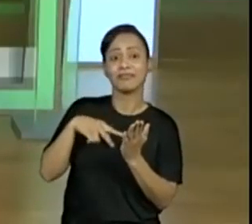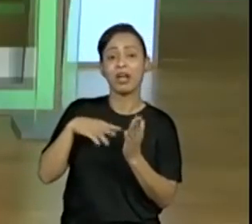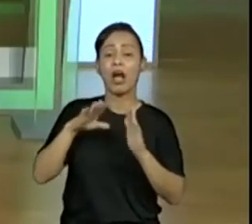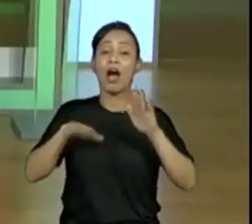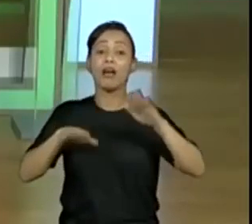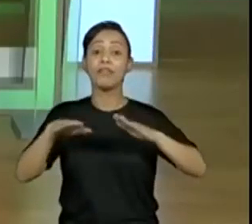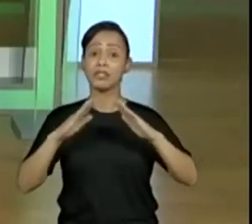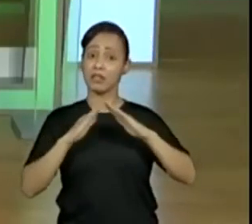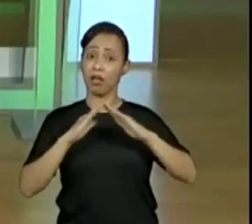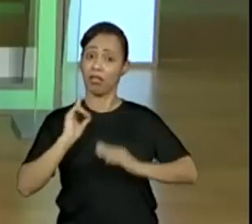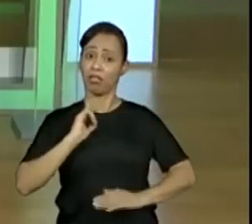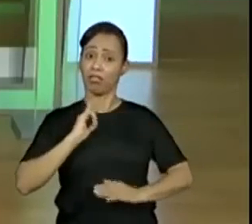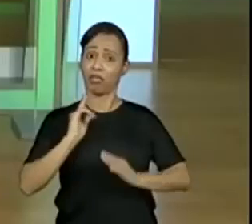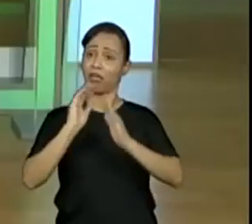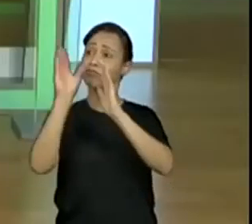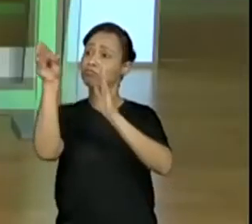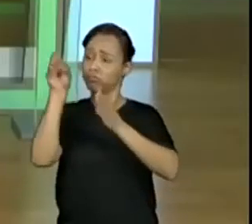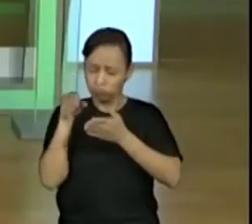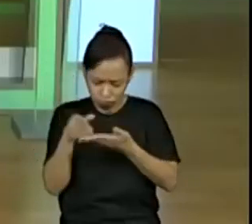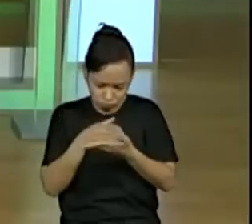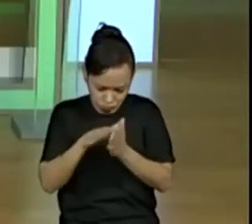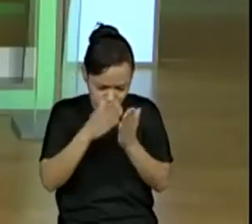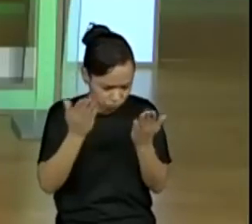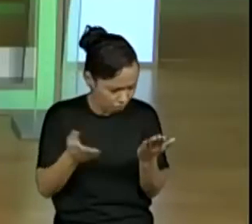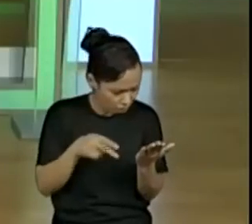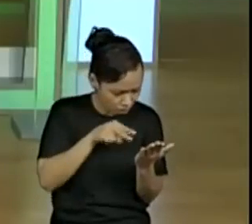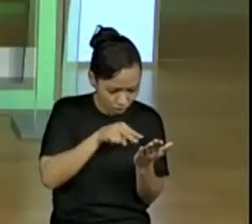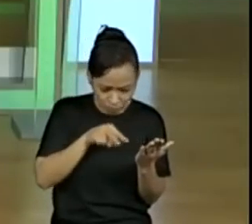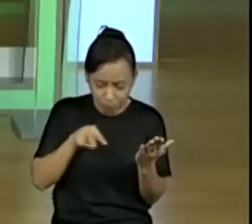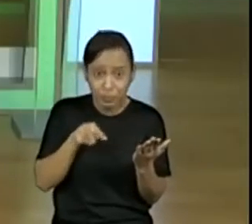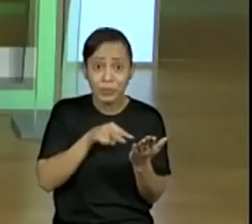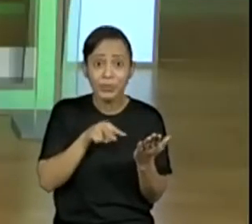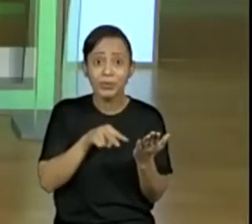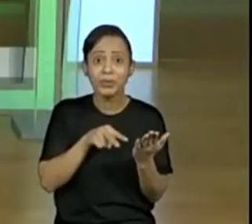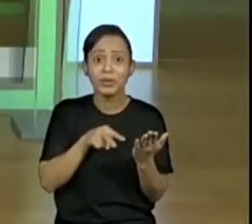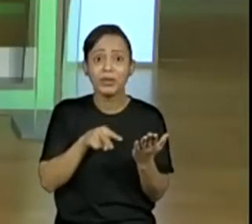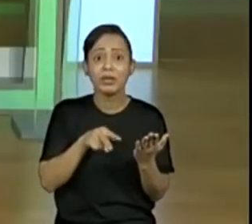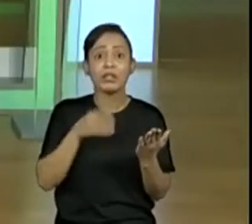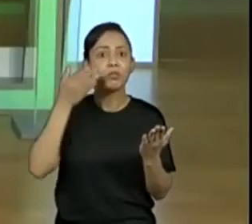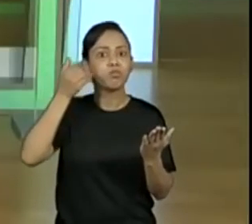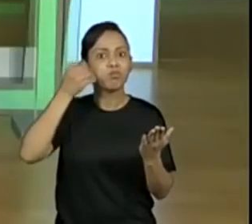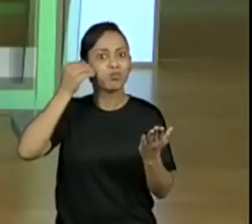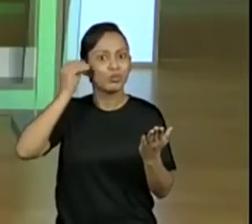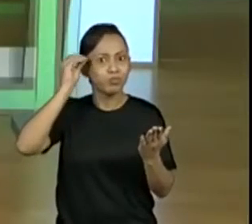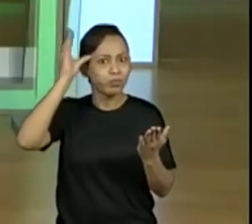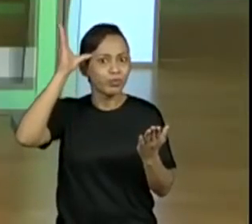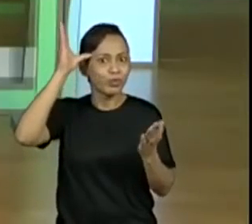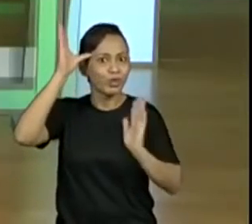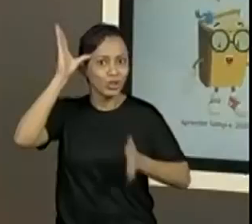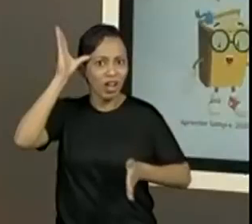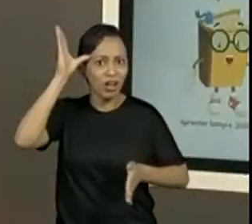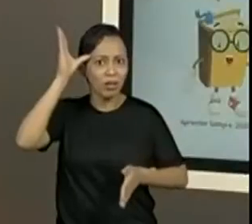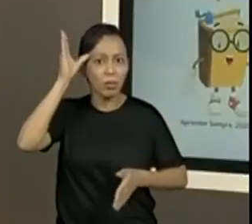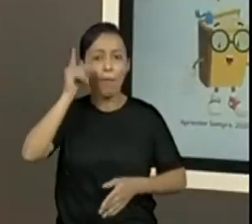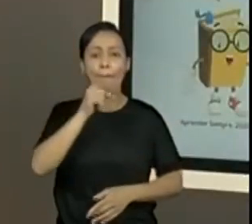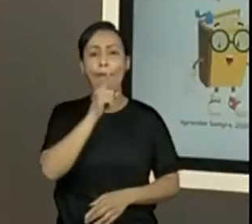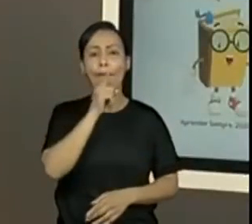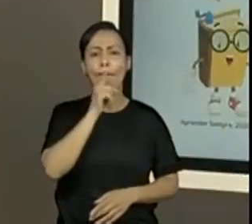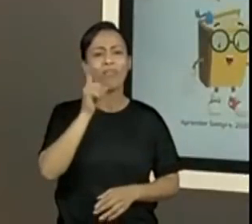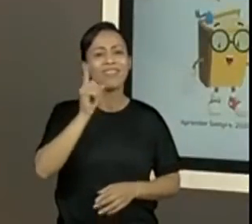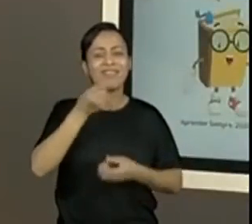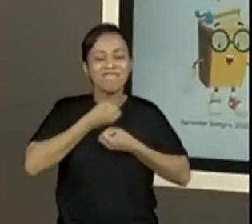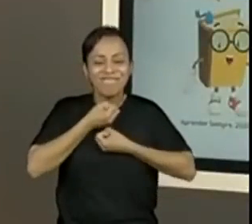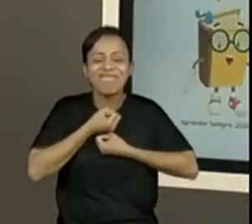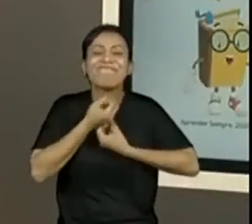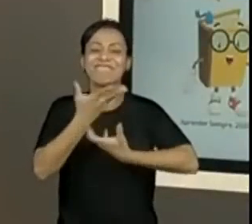Depende, mas o importante é o quê? Compartilhar isso. E esse é o percurso, né? Por que eu estou apresentando isso? Porque é o